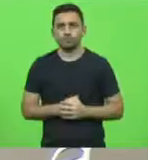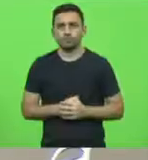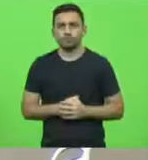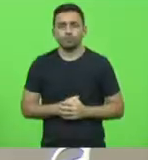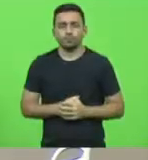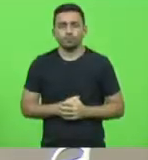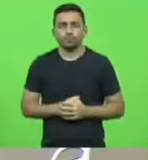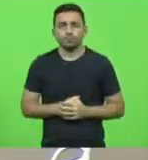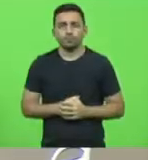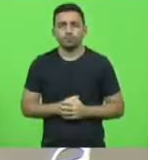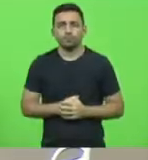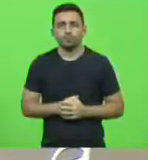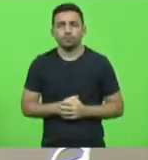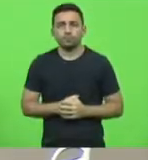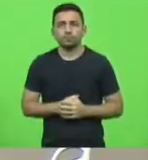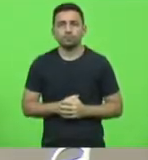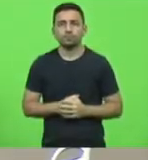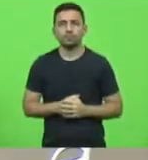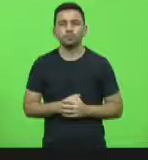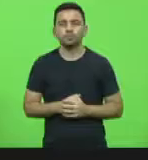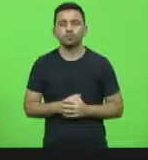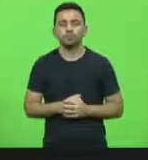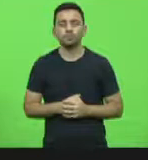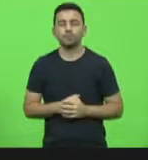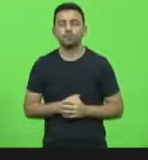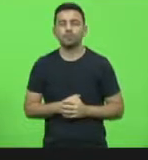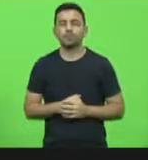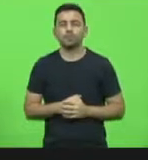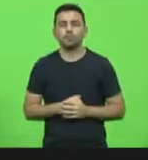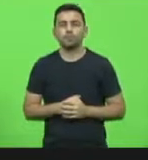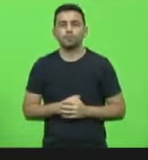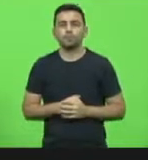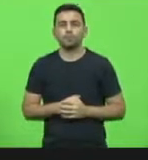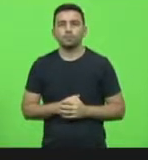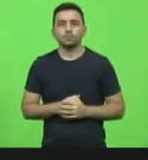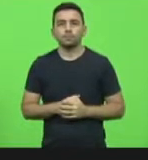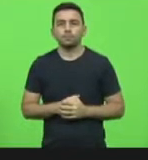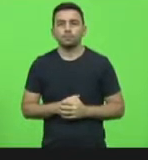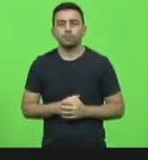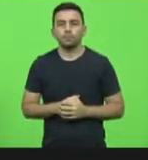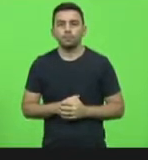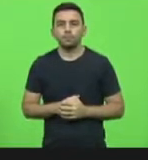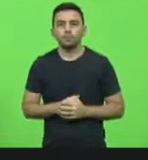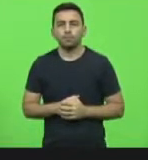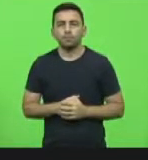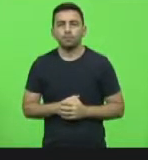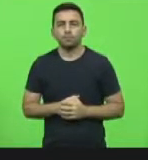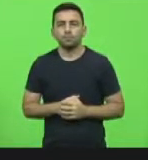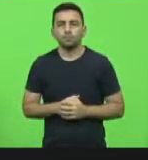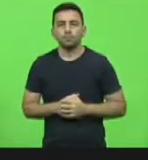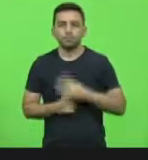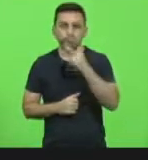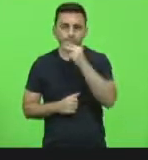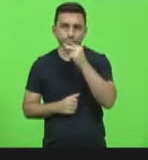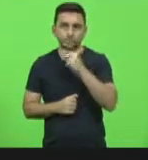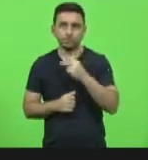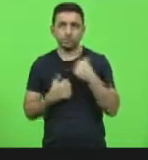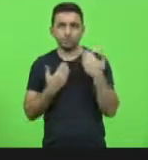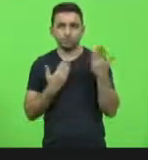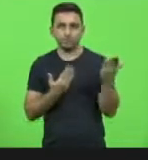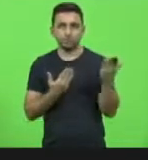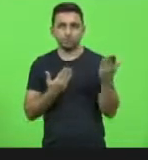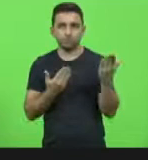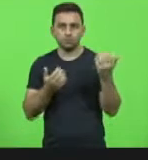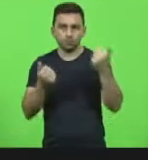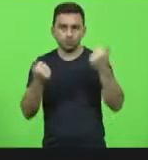Sr. Presidente, só uma questão de ordem, Sr. Presidente. Questão de ordem, deputado Kennedy Nunes. Só para o deputado João Amin, na sua posição,